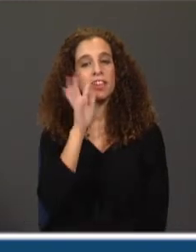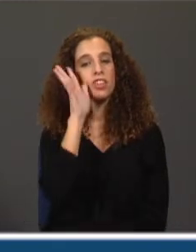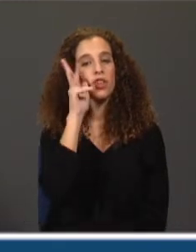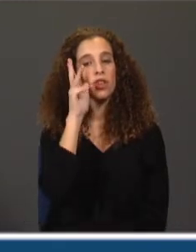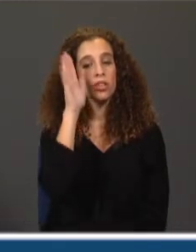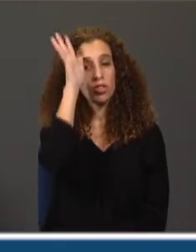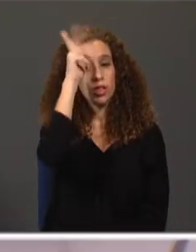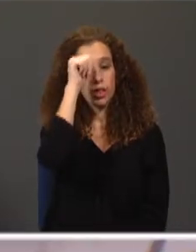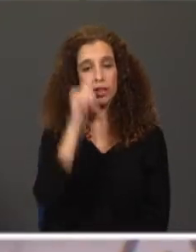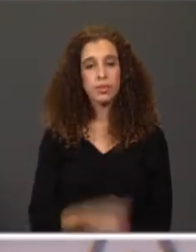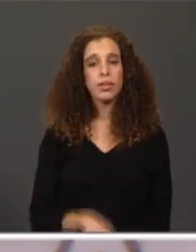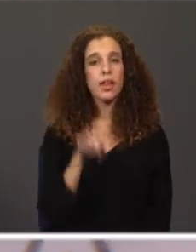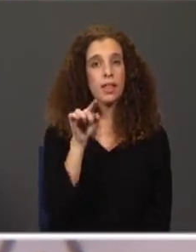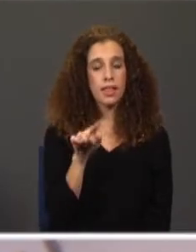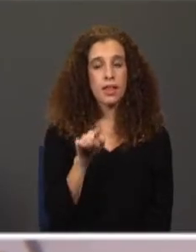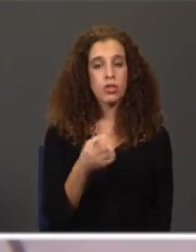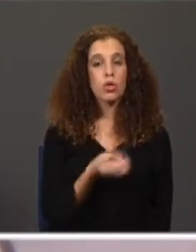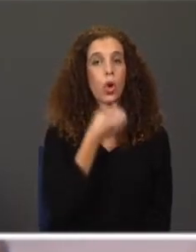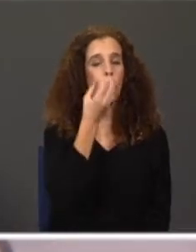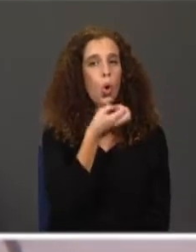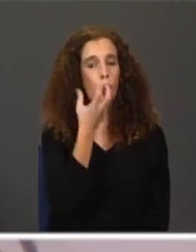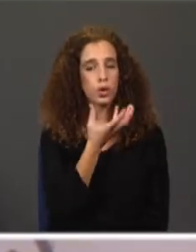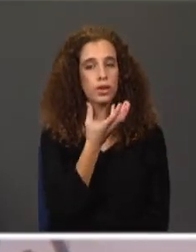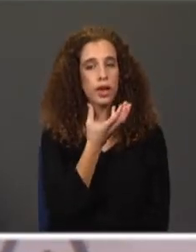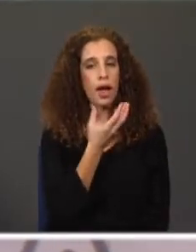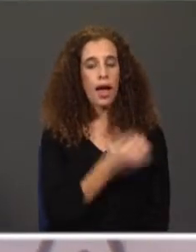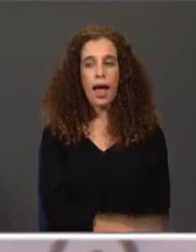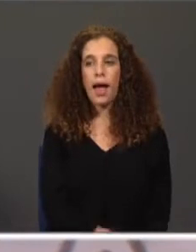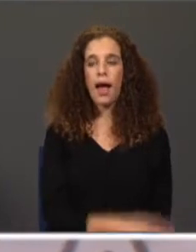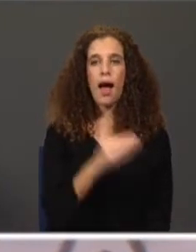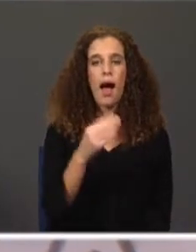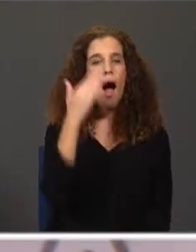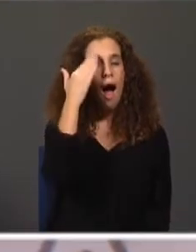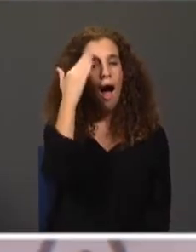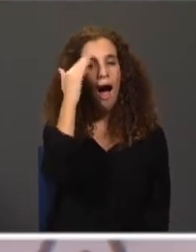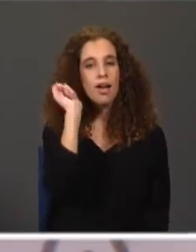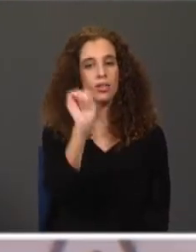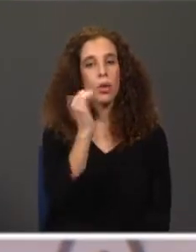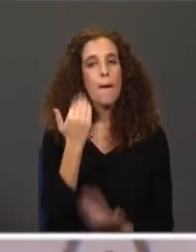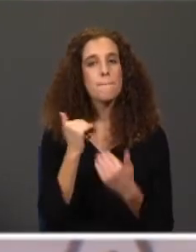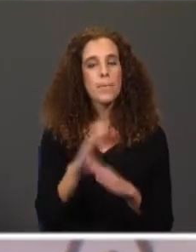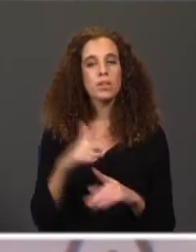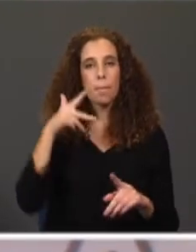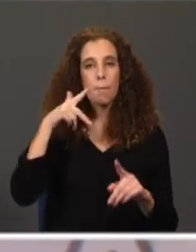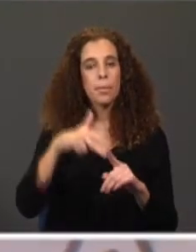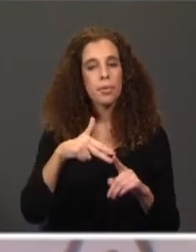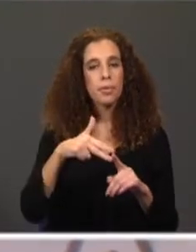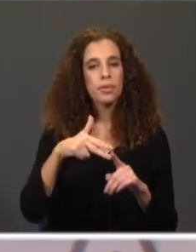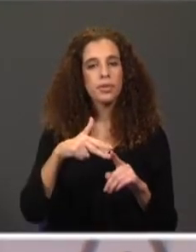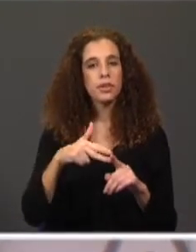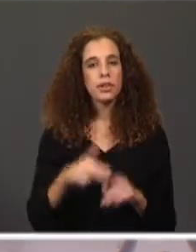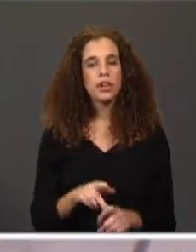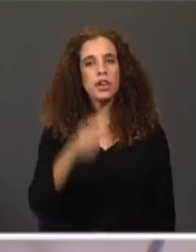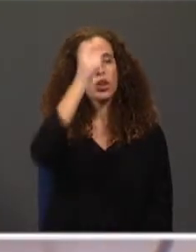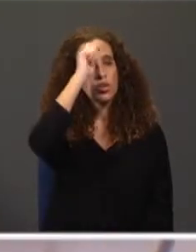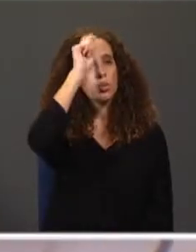esta particularidade. Ele vai nos contando a sua memória, mas vai interrompendo, respeitando o fluxo do